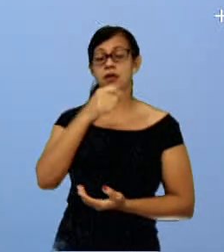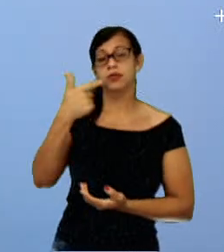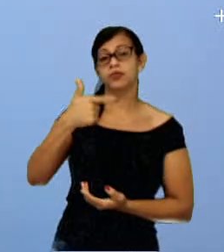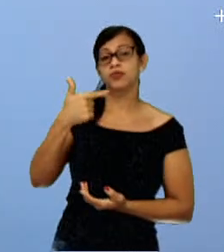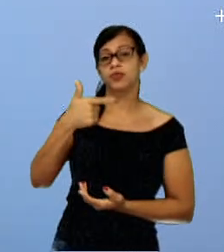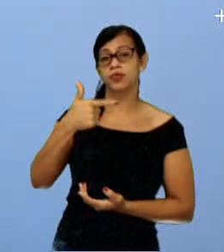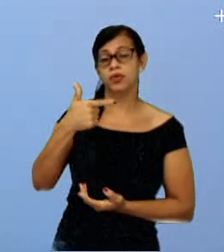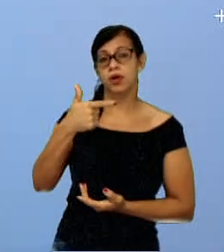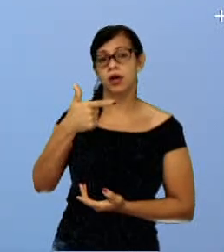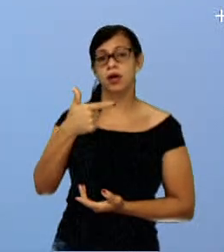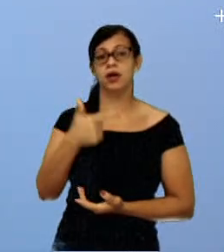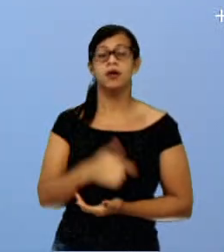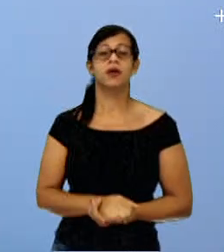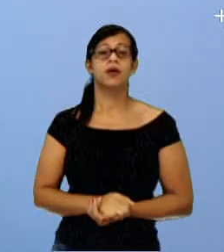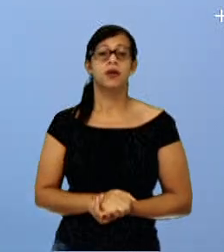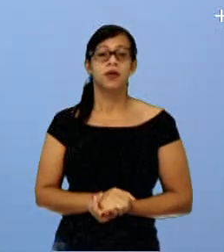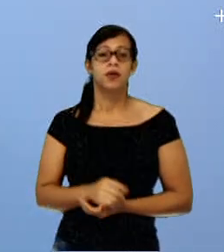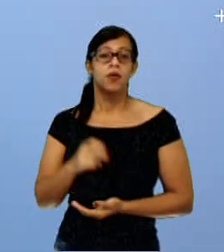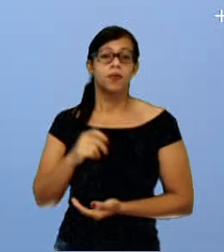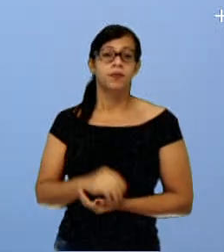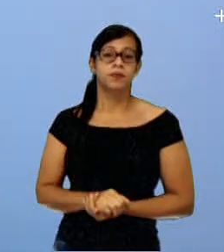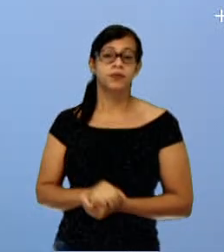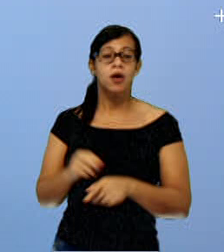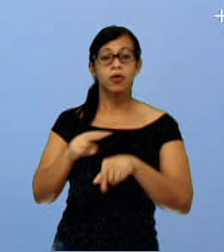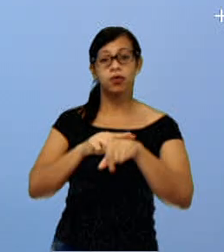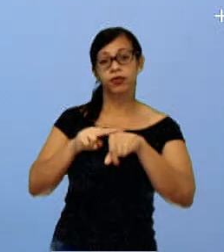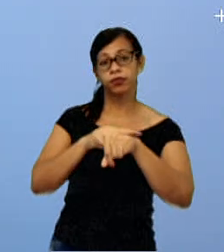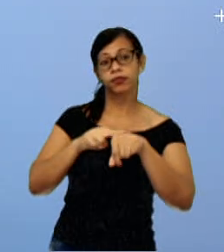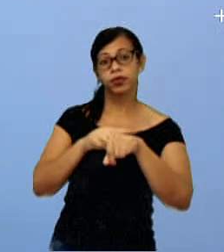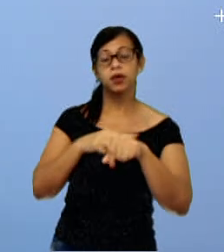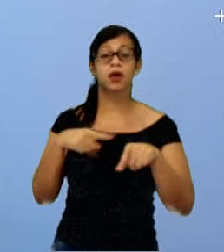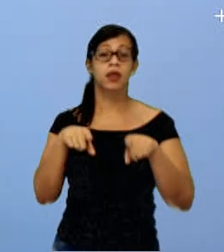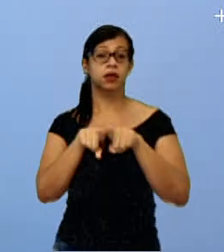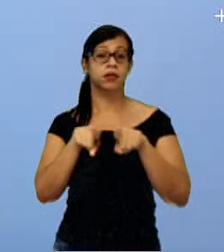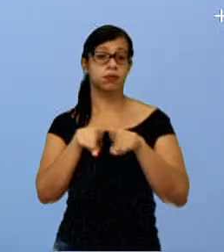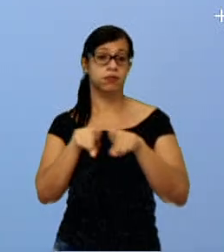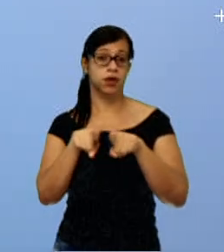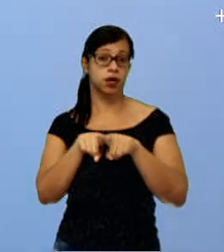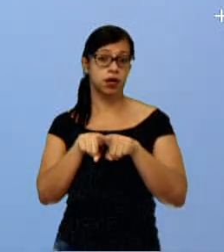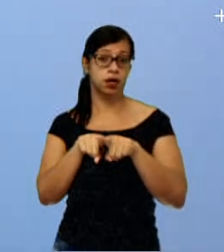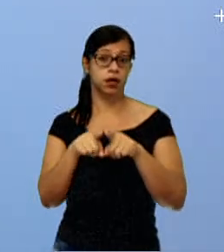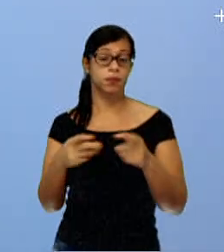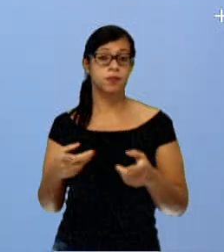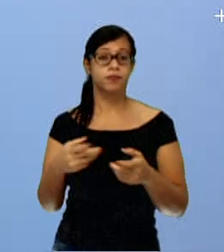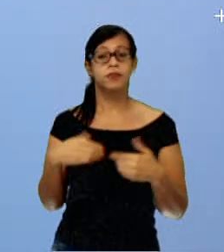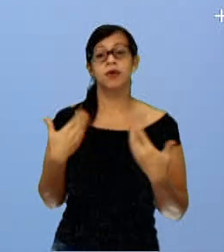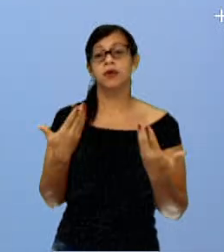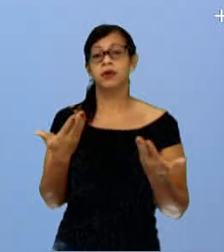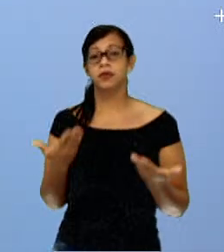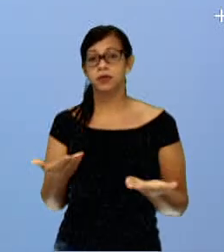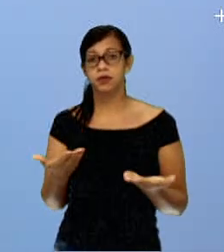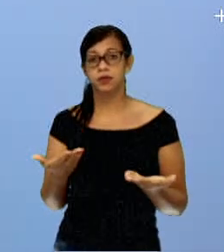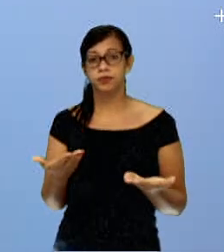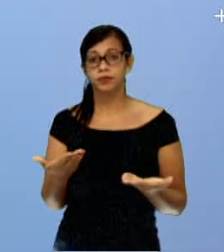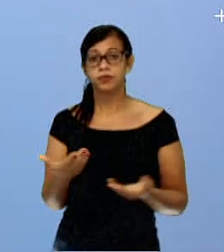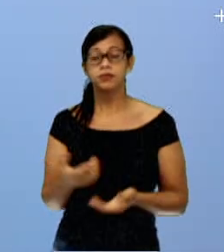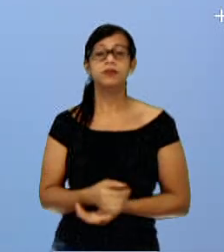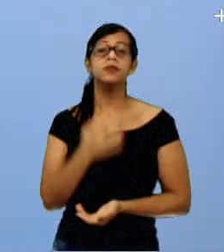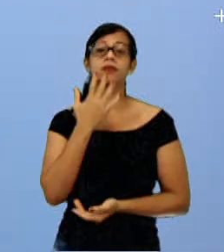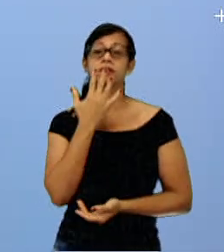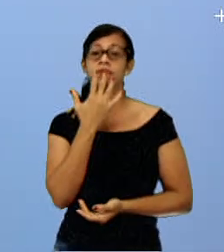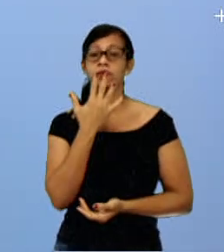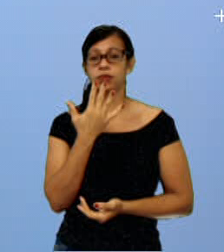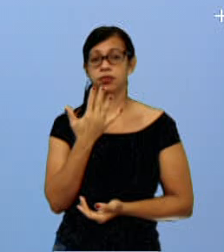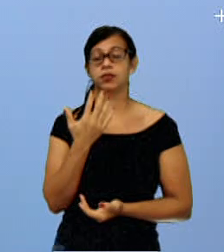o verde como cor secundária, o amarelo verdeado como teciário. Então, justamente, são as cores que a gente